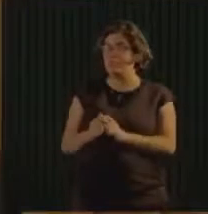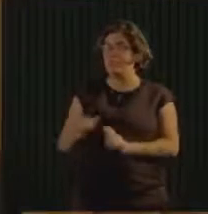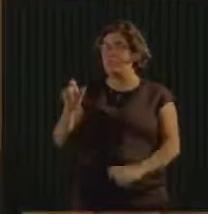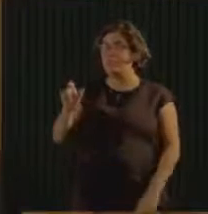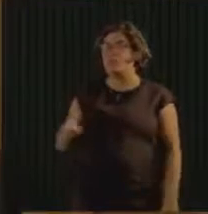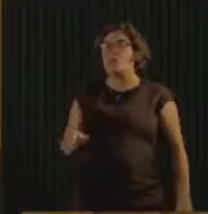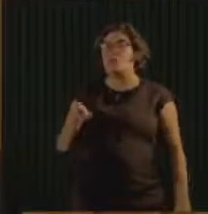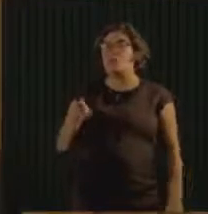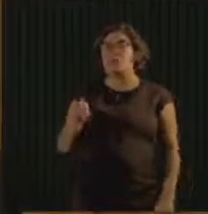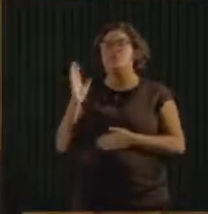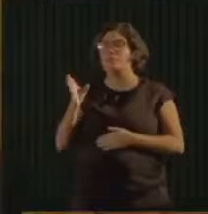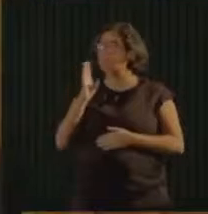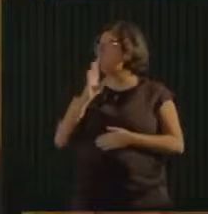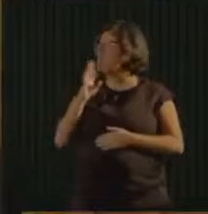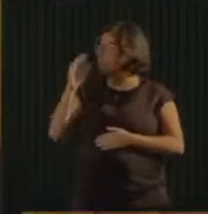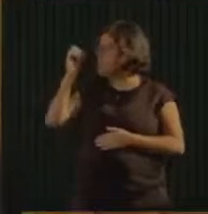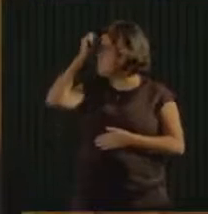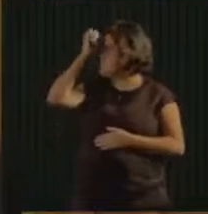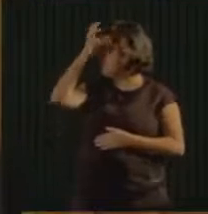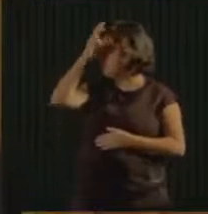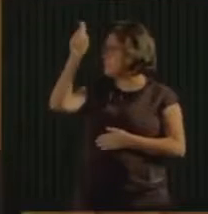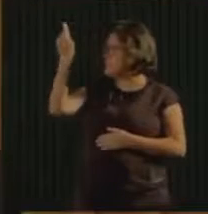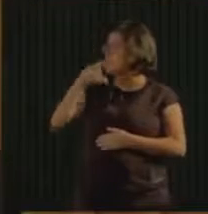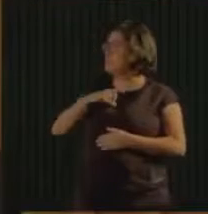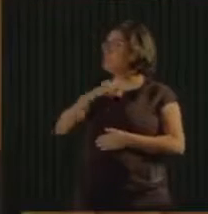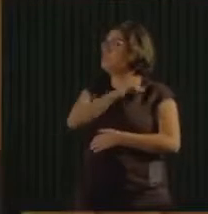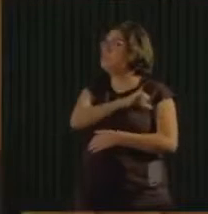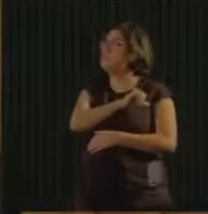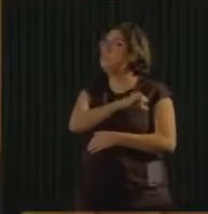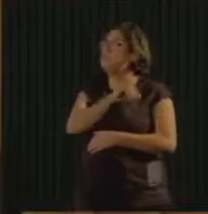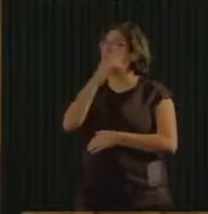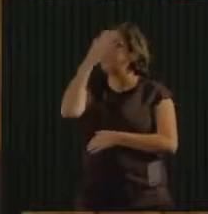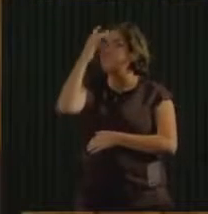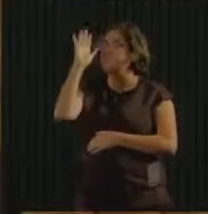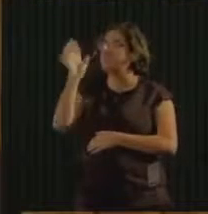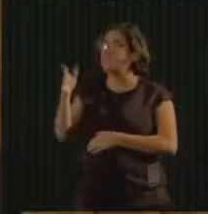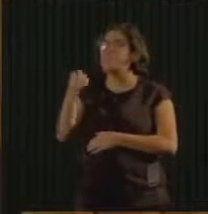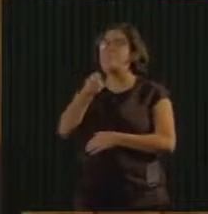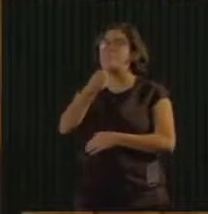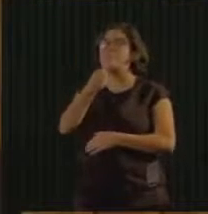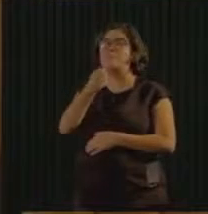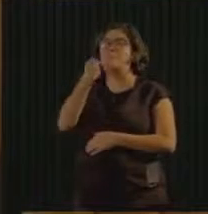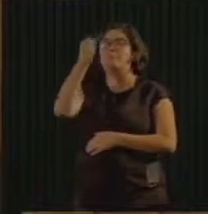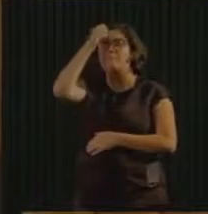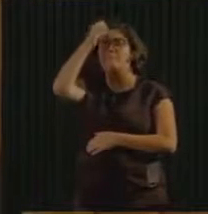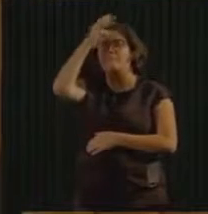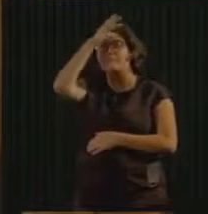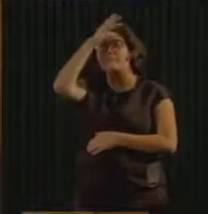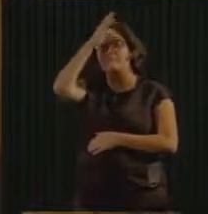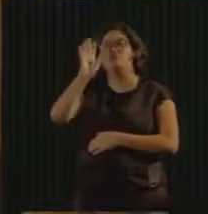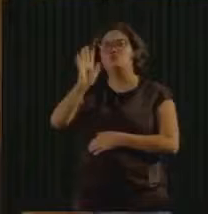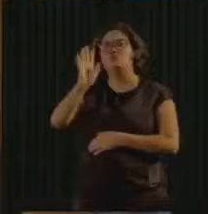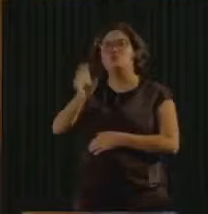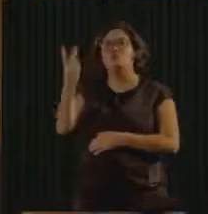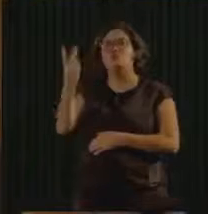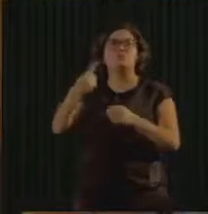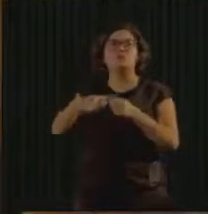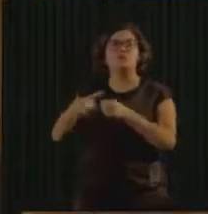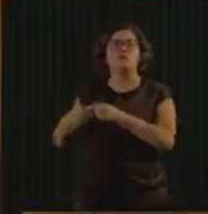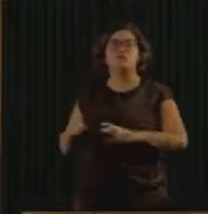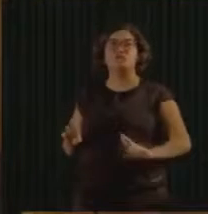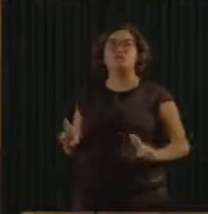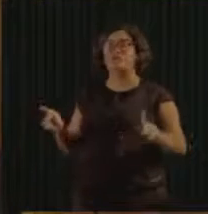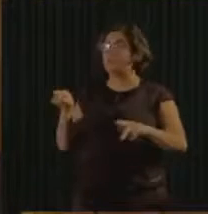Eu já tinha conhecido o prefeito, lá no estado do Rio de Janeiro, uma pessoa que foi prefeito de duas cidades diferentes. Agora, de três cidades diferentes,